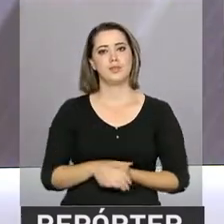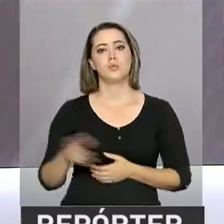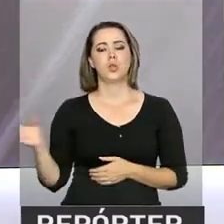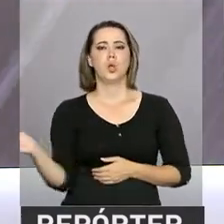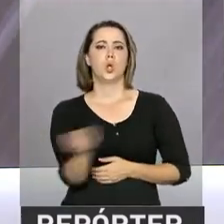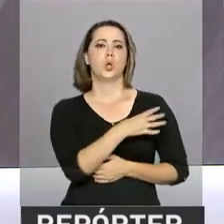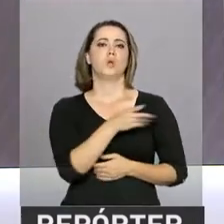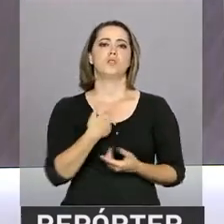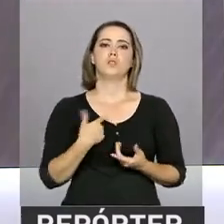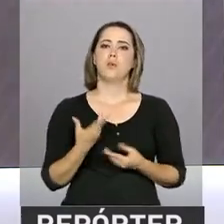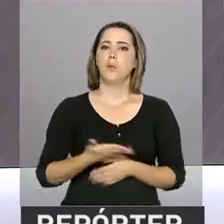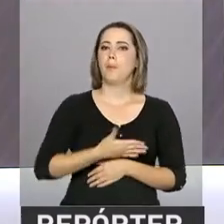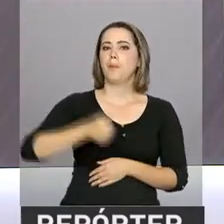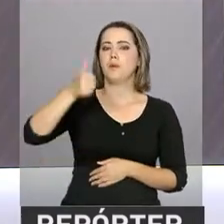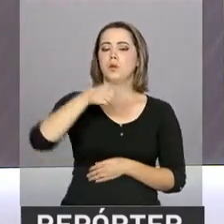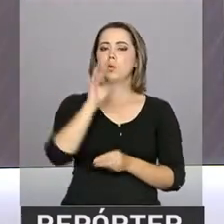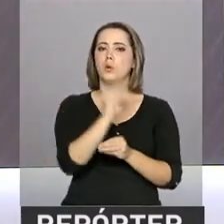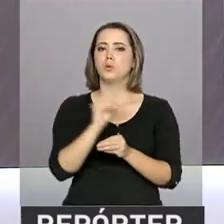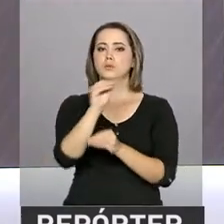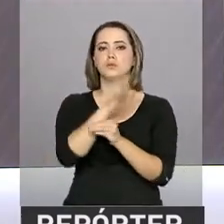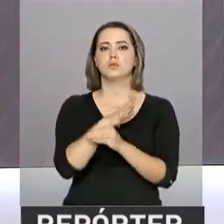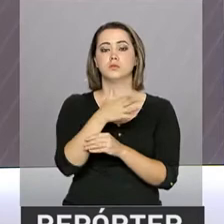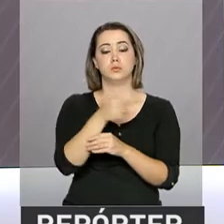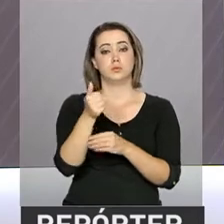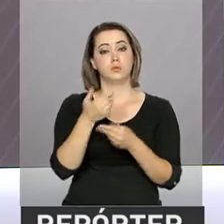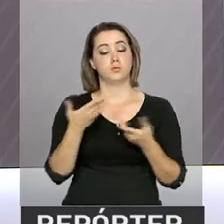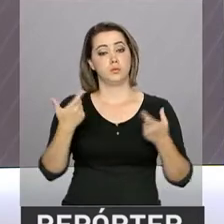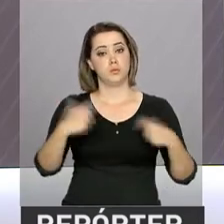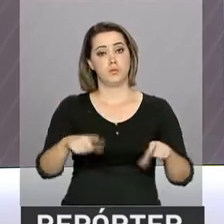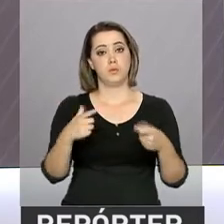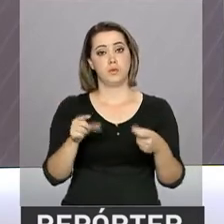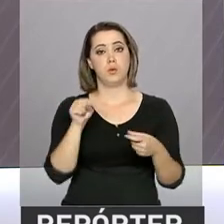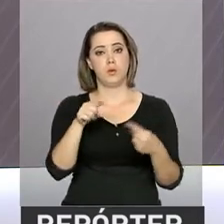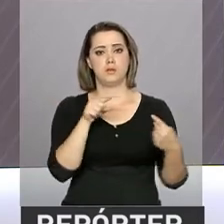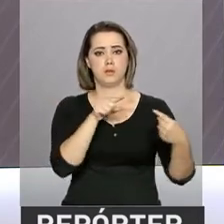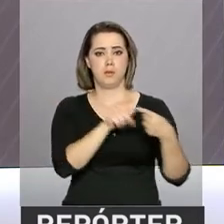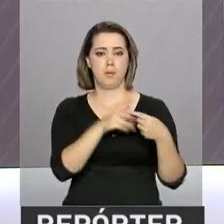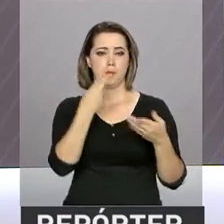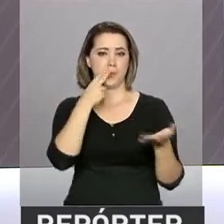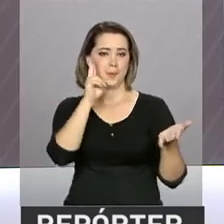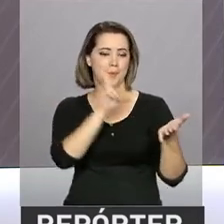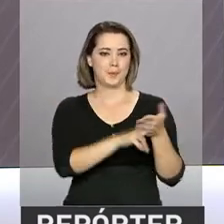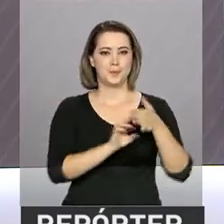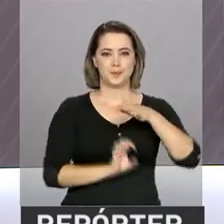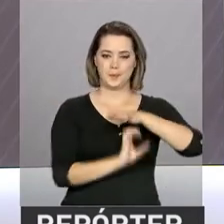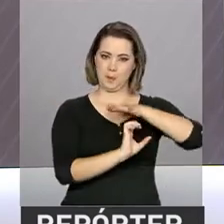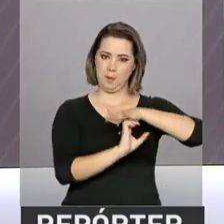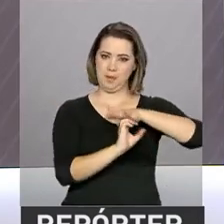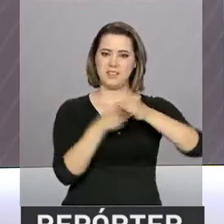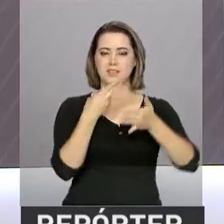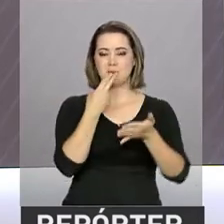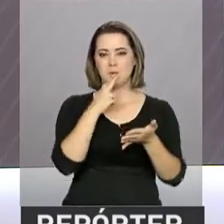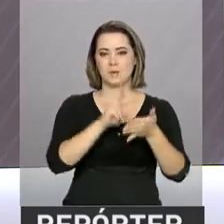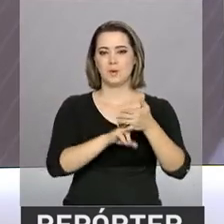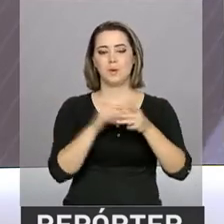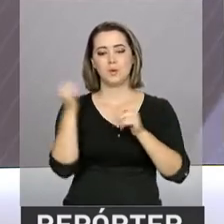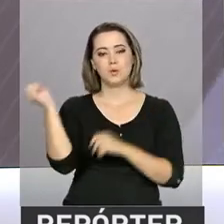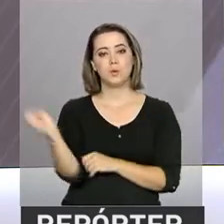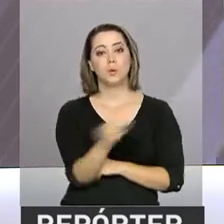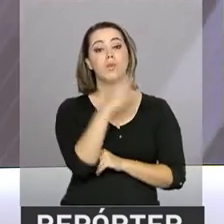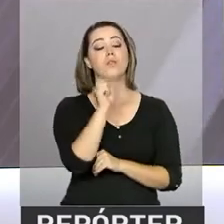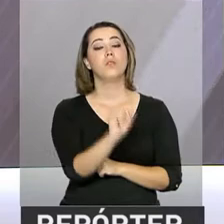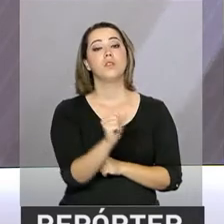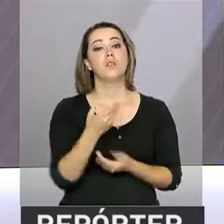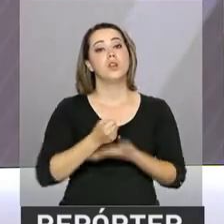ampliar o atendimento para conquistar mais espaço no mercado. Com essa meta, os Correios vêm anunciando novidades. Uma delas é a